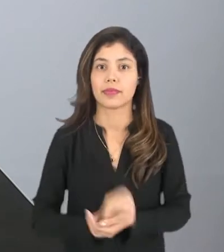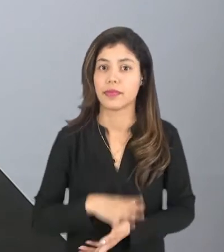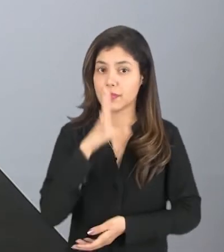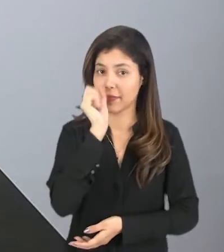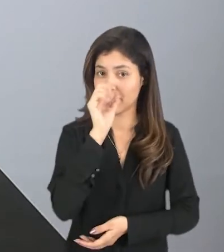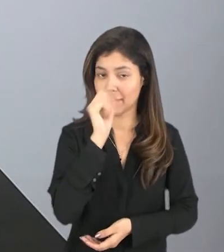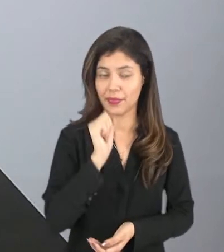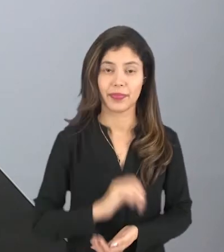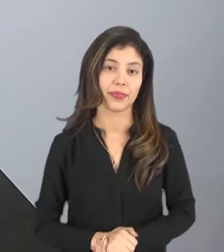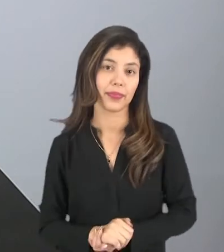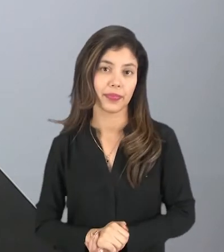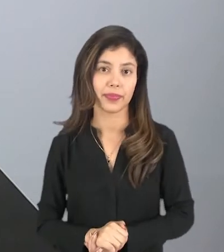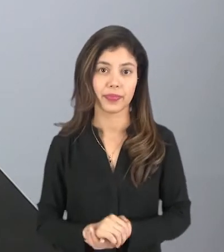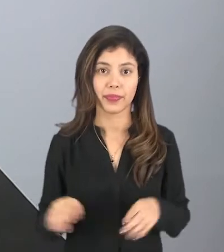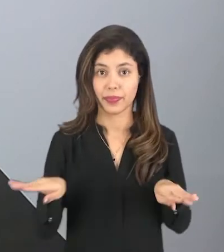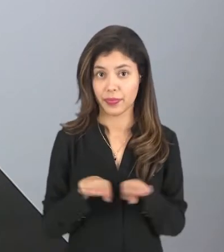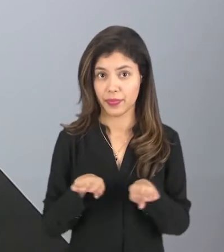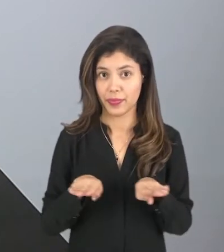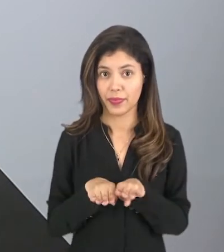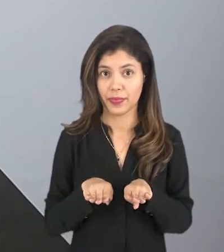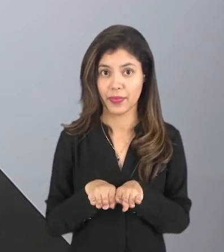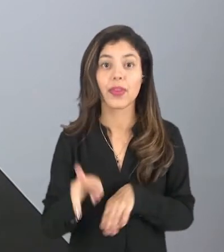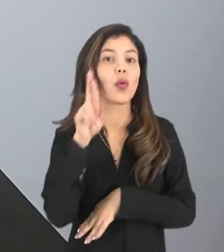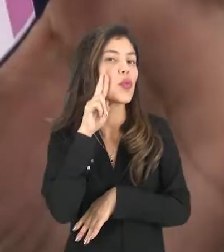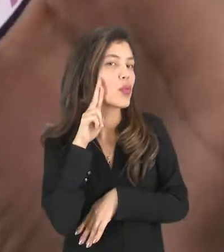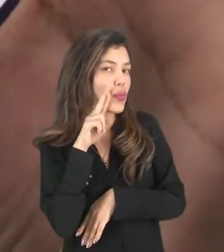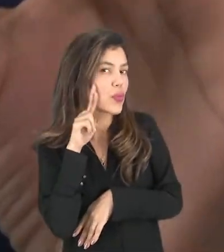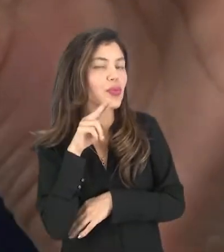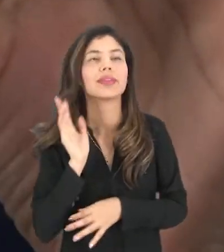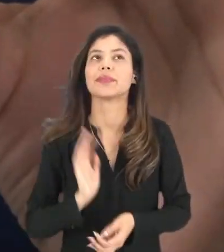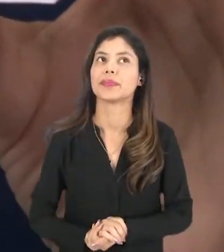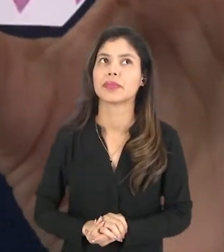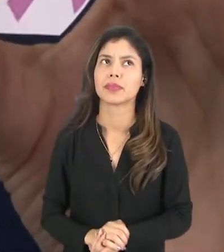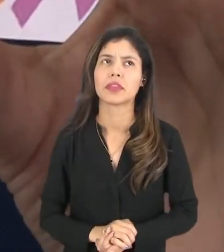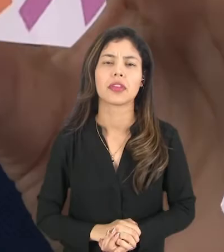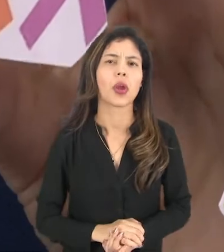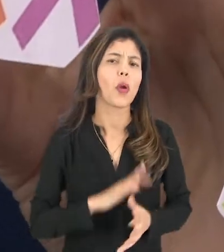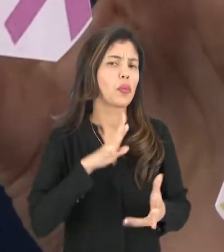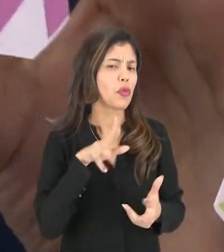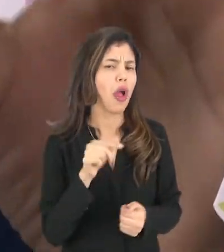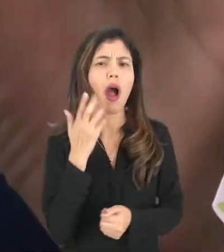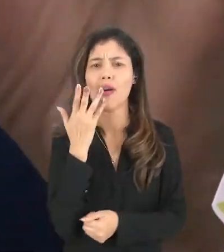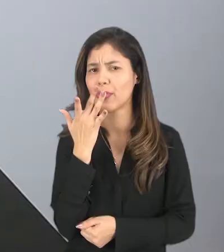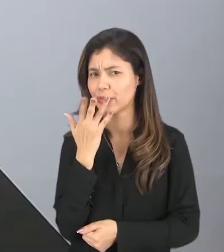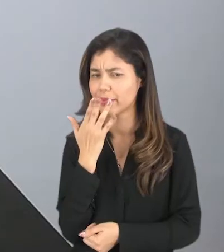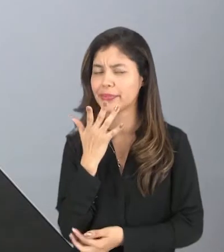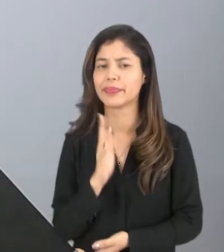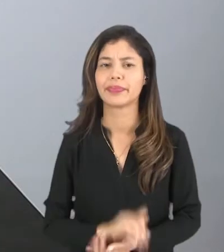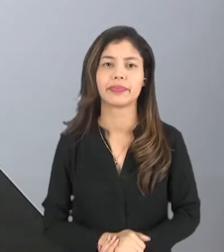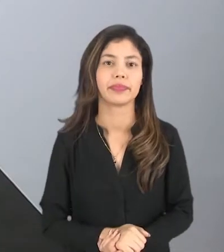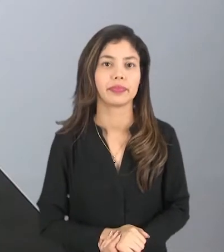laranjadas e também cor de rosa. Que mundinho mais colorido.